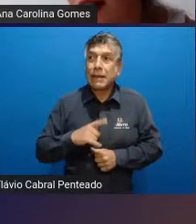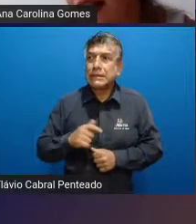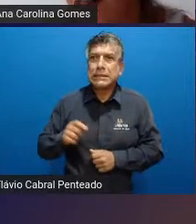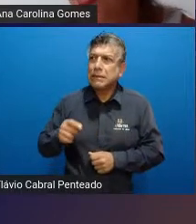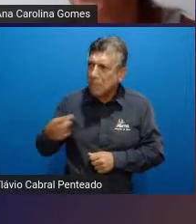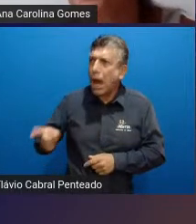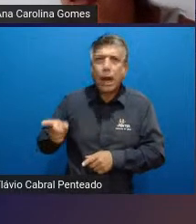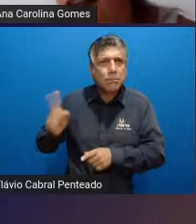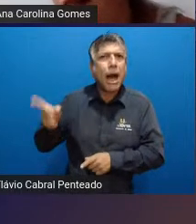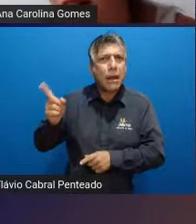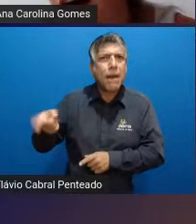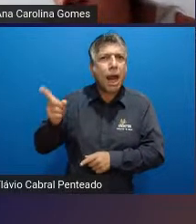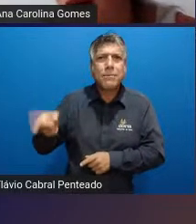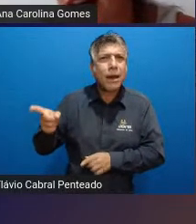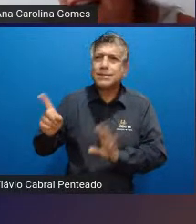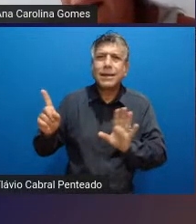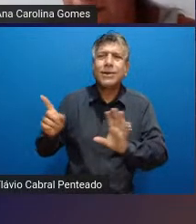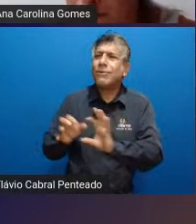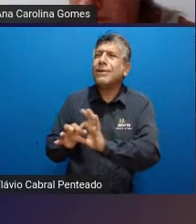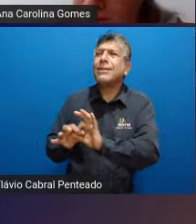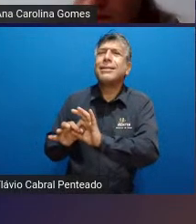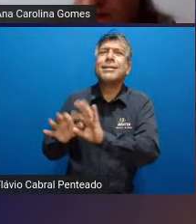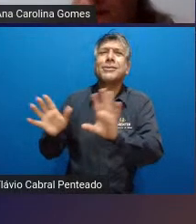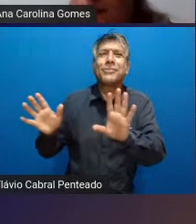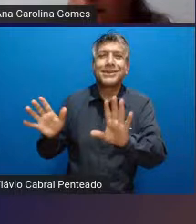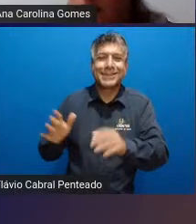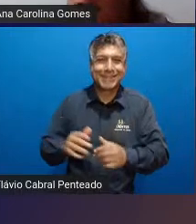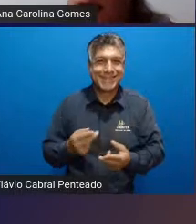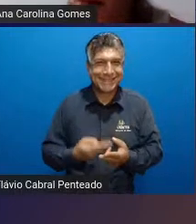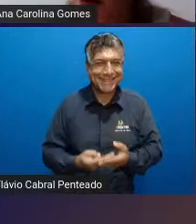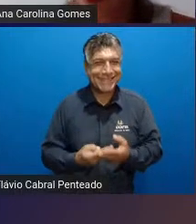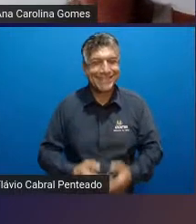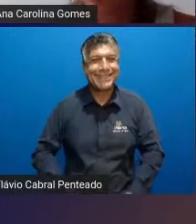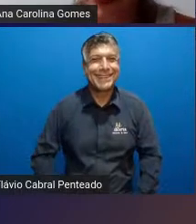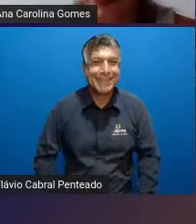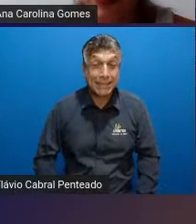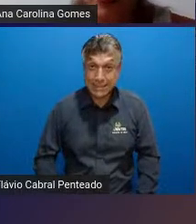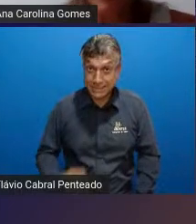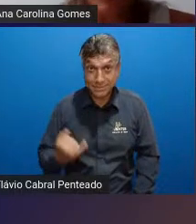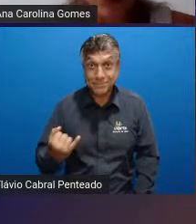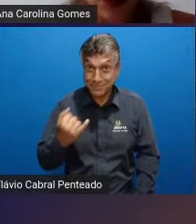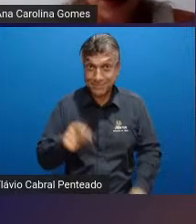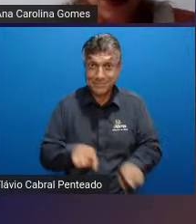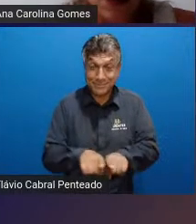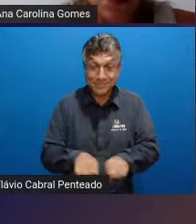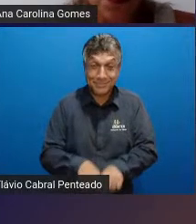importância deem essa liberdade pra ele isso é bem importante também